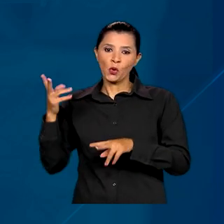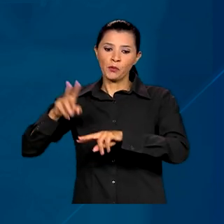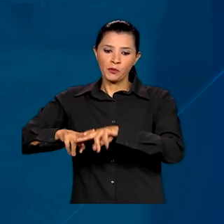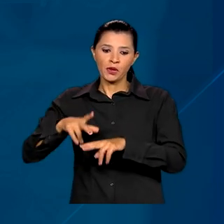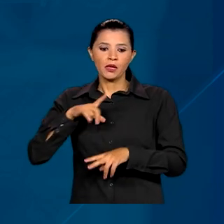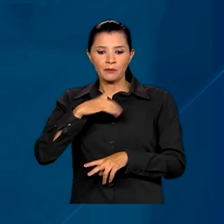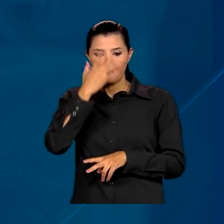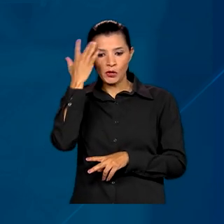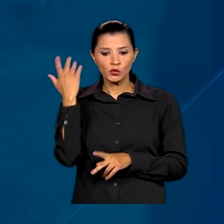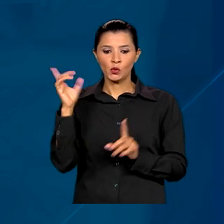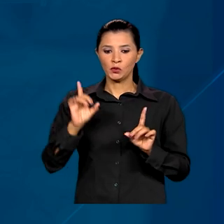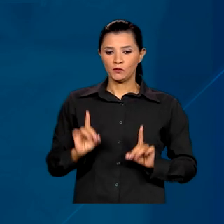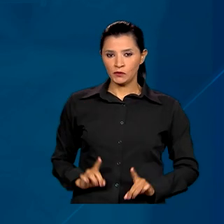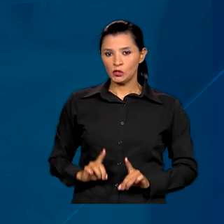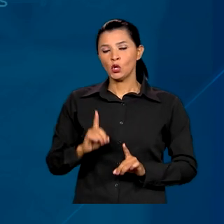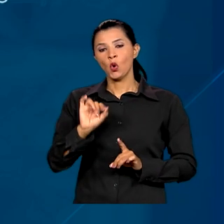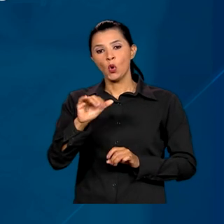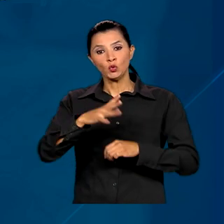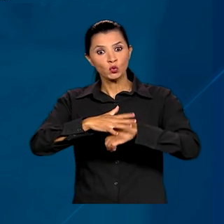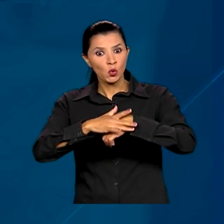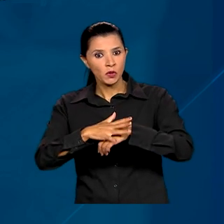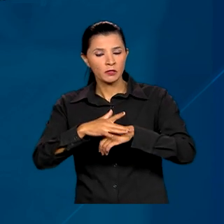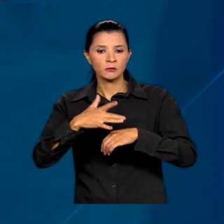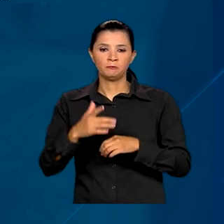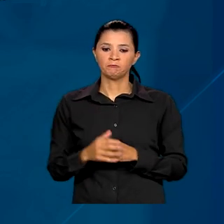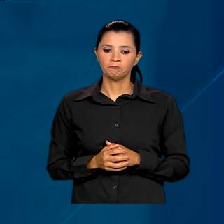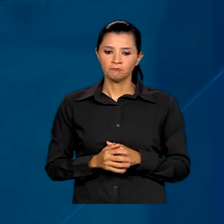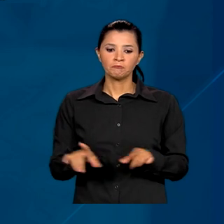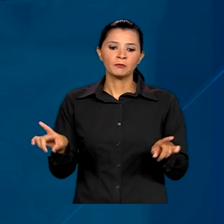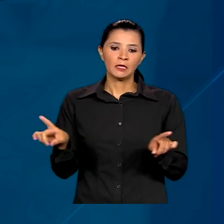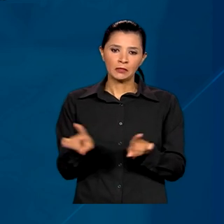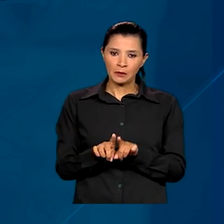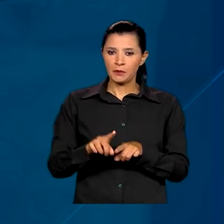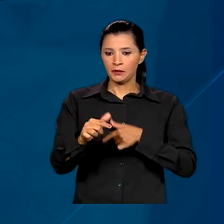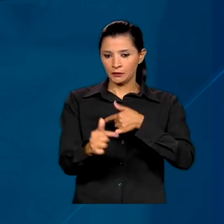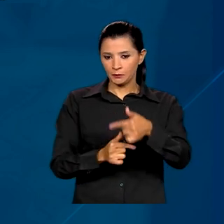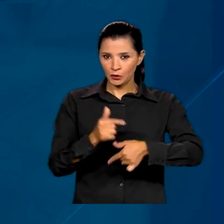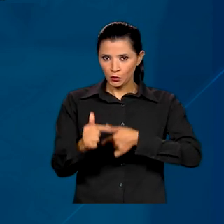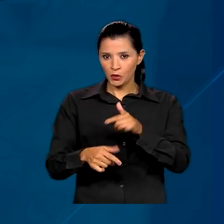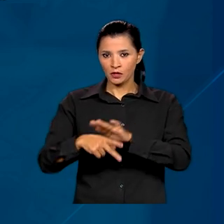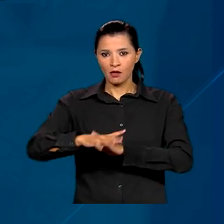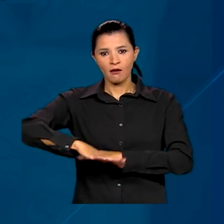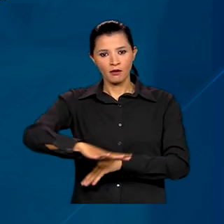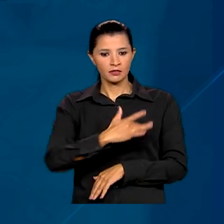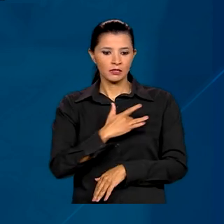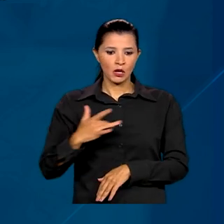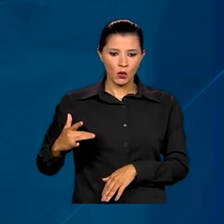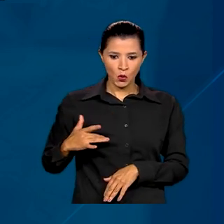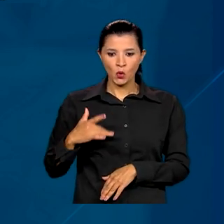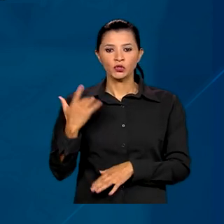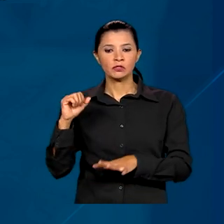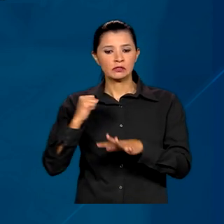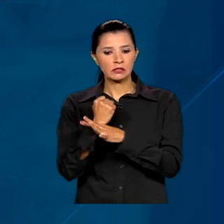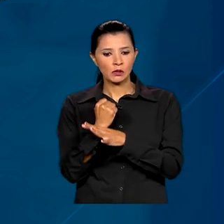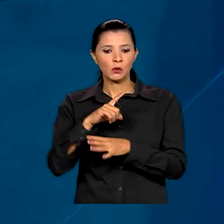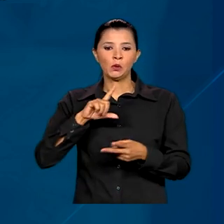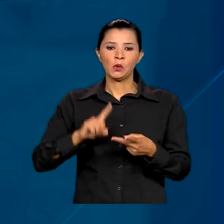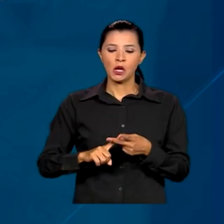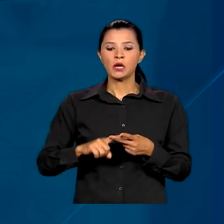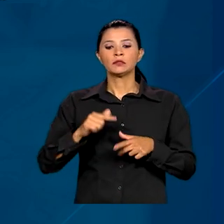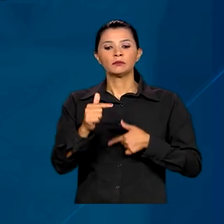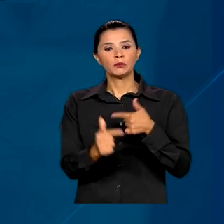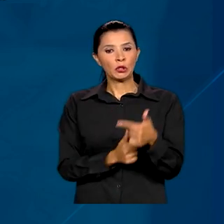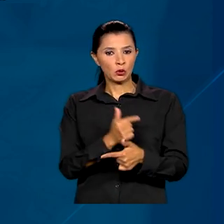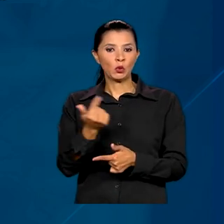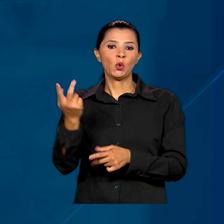permanente ou doenças crônicas. E ainda, categorias profissionais, como trabalhadores da saúde, das forças de segurança, funcionários do